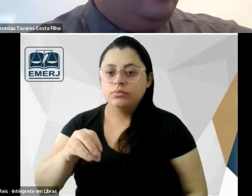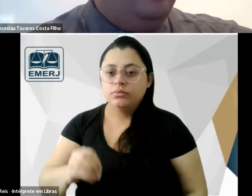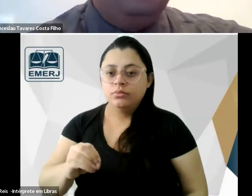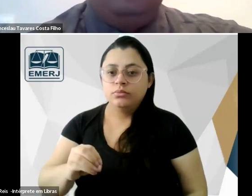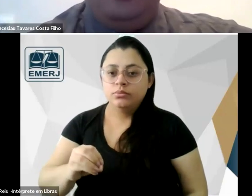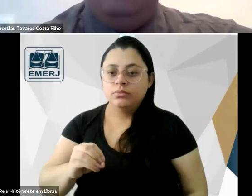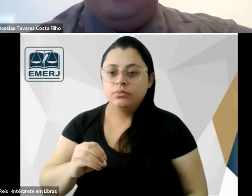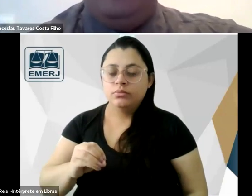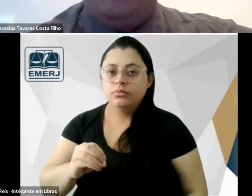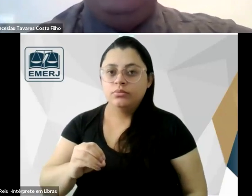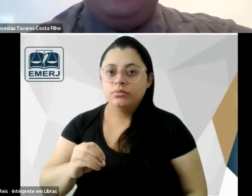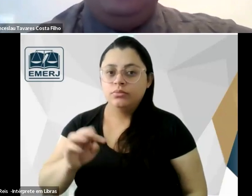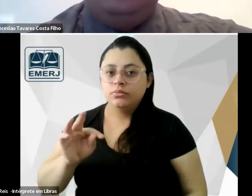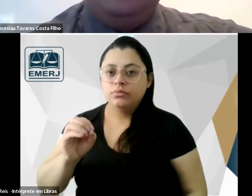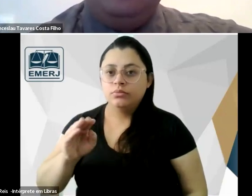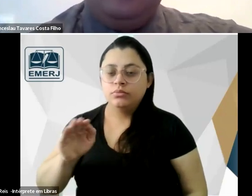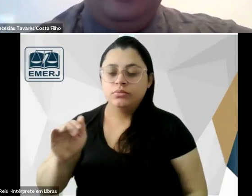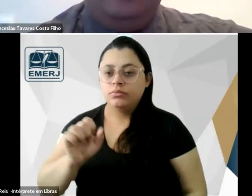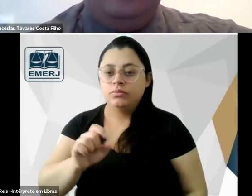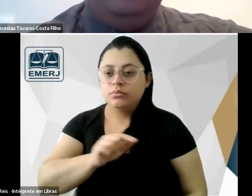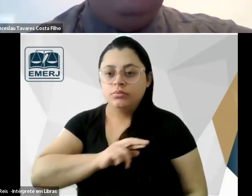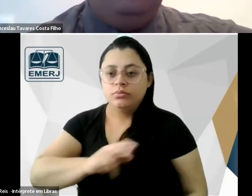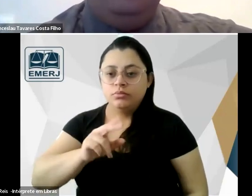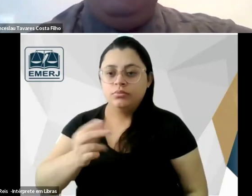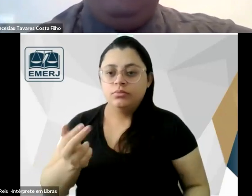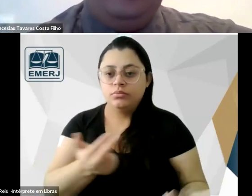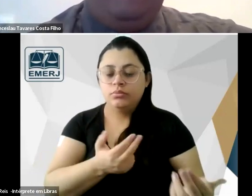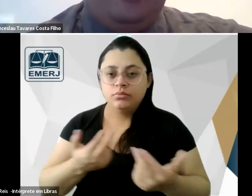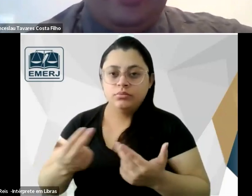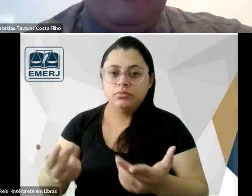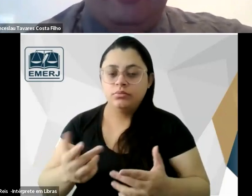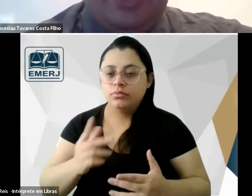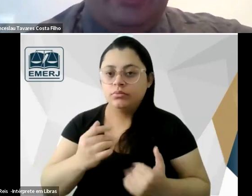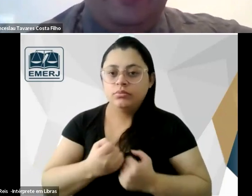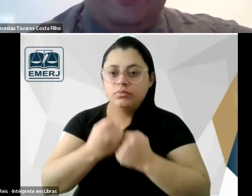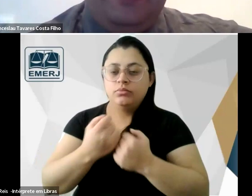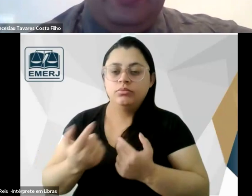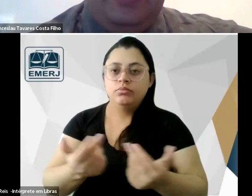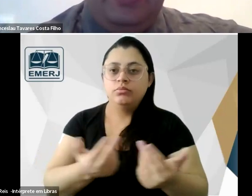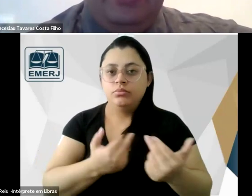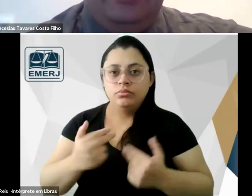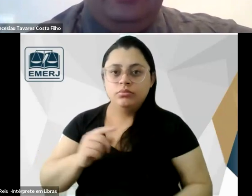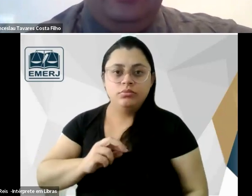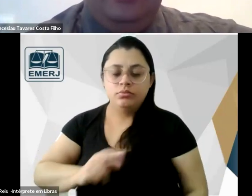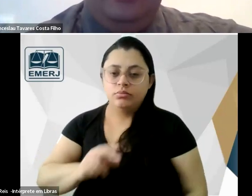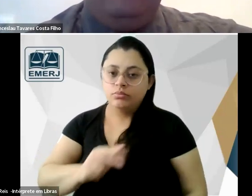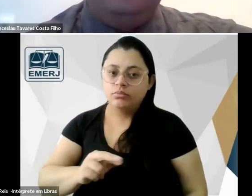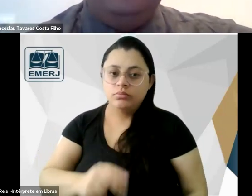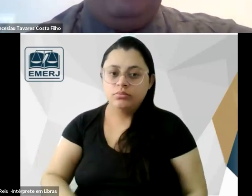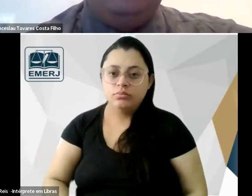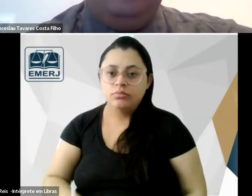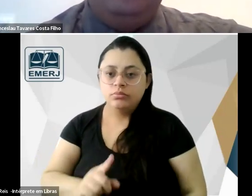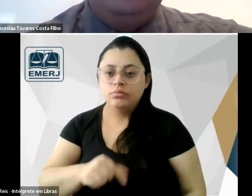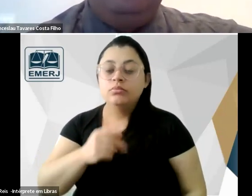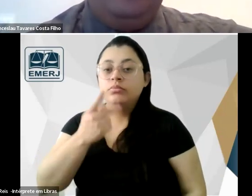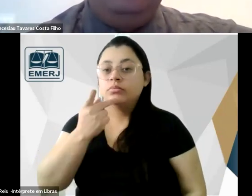Tobias não era um igualitarista ele não vai defender igualdade ele vai